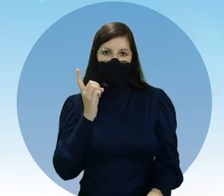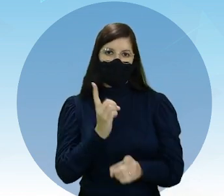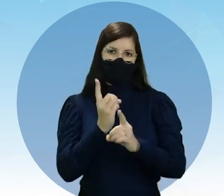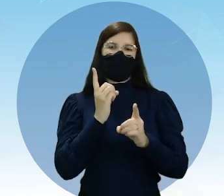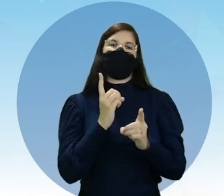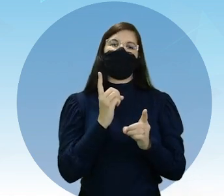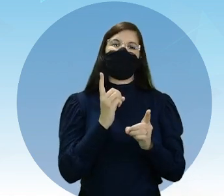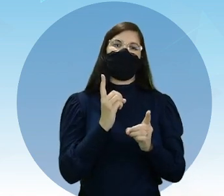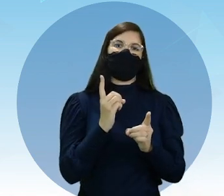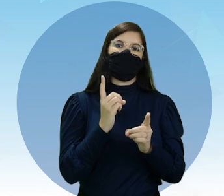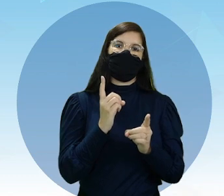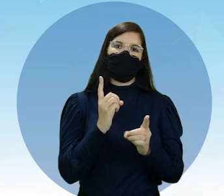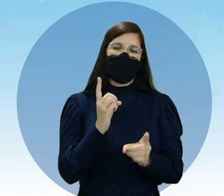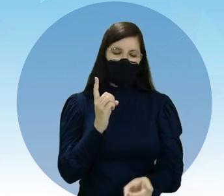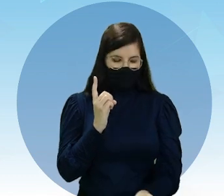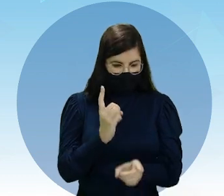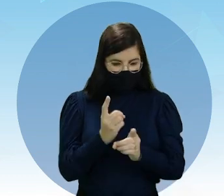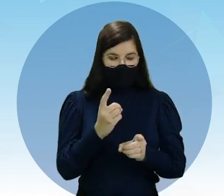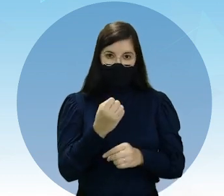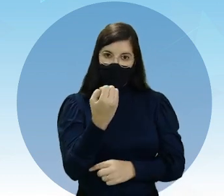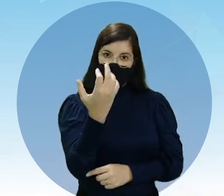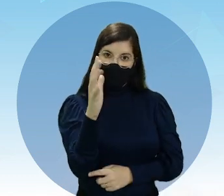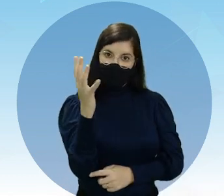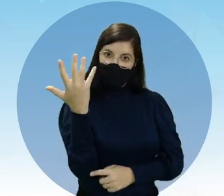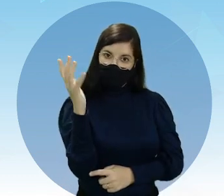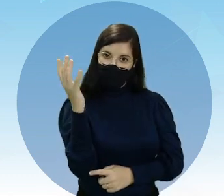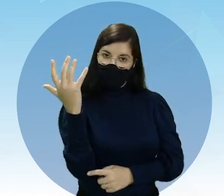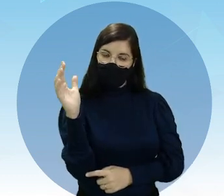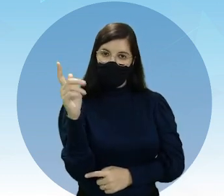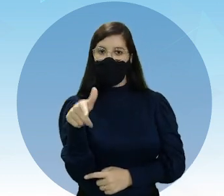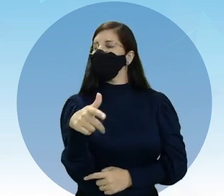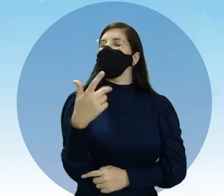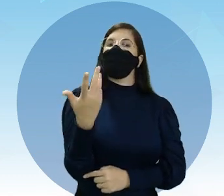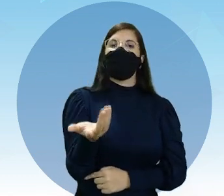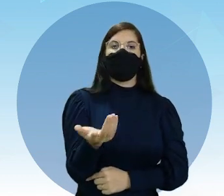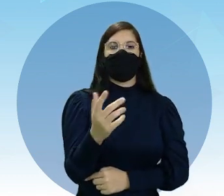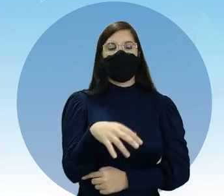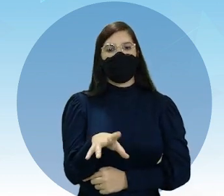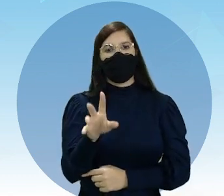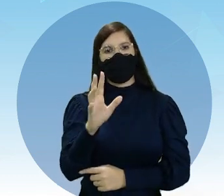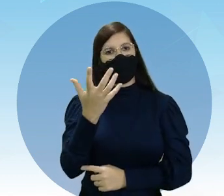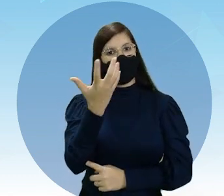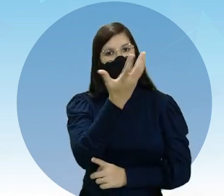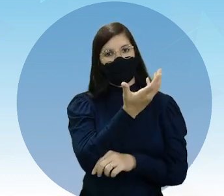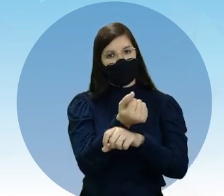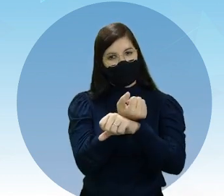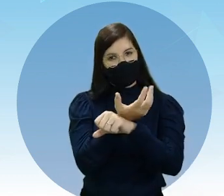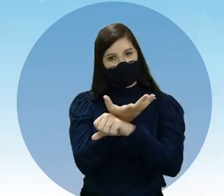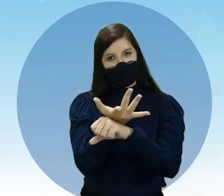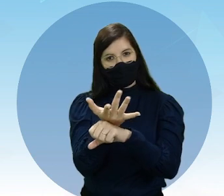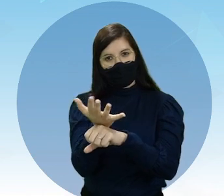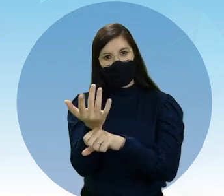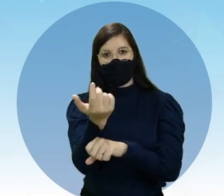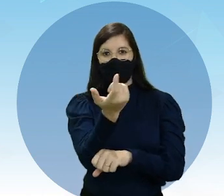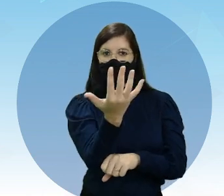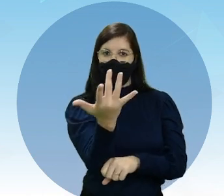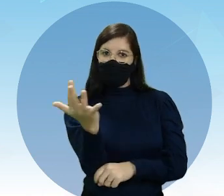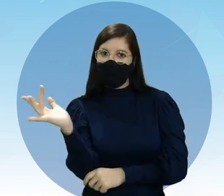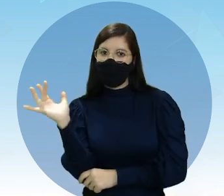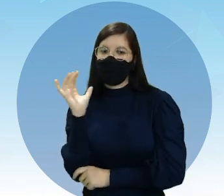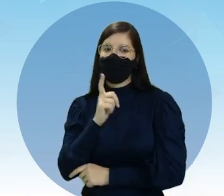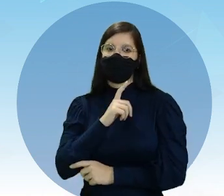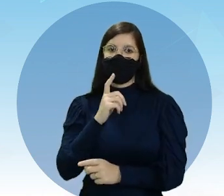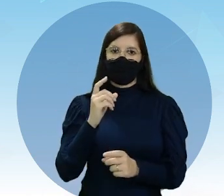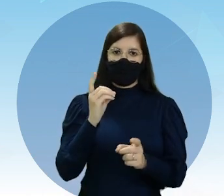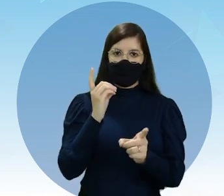verdade, essa presença aí da flora, eu estou falando, justamente, de vegetal, de planta. Ou seja,